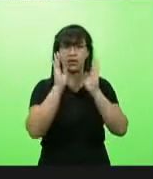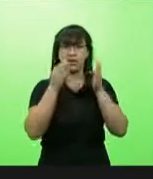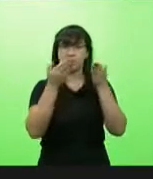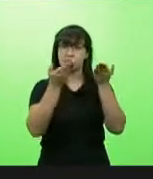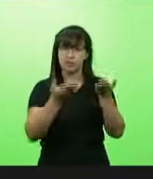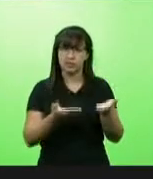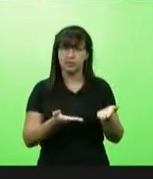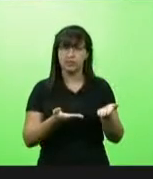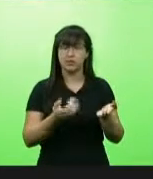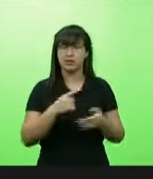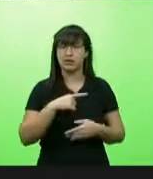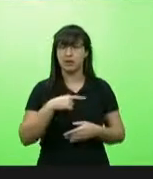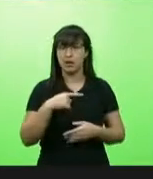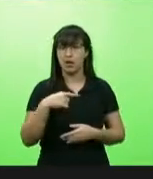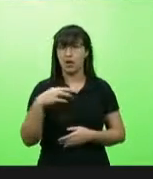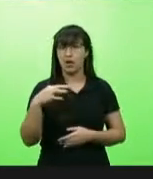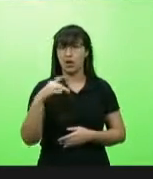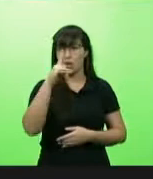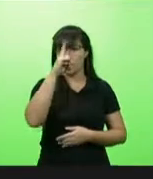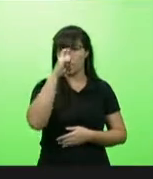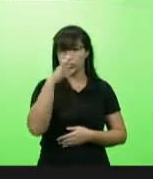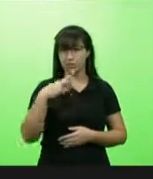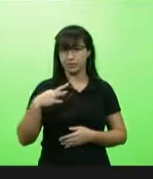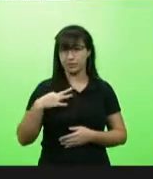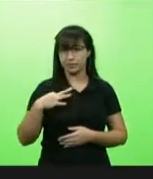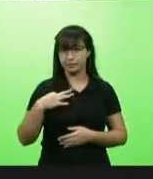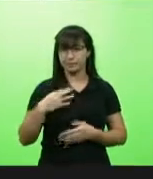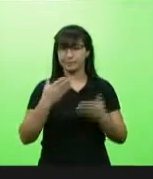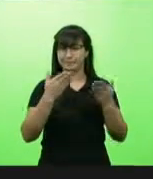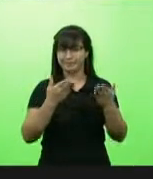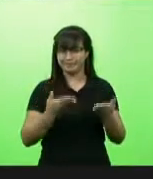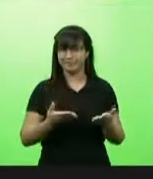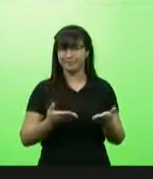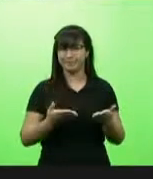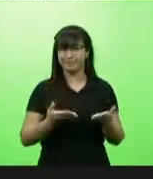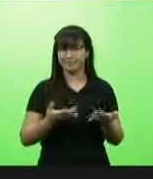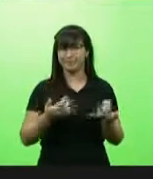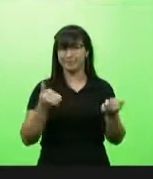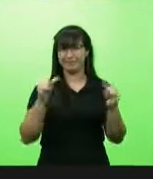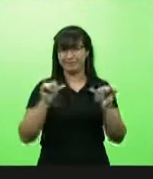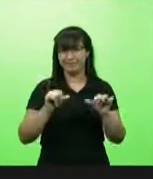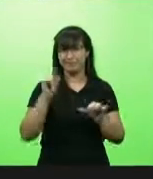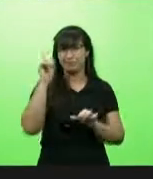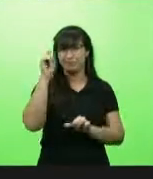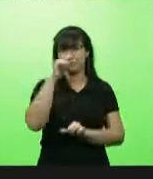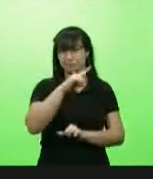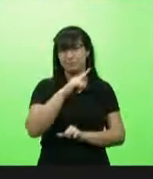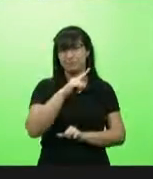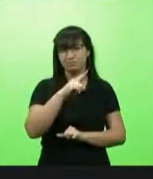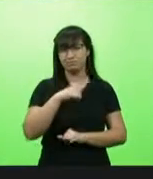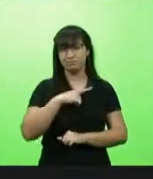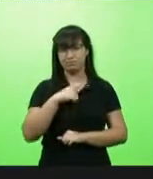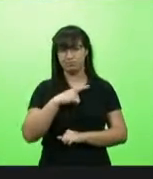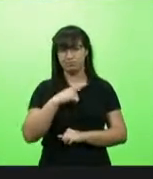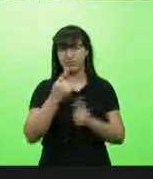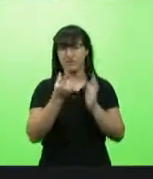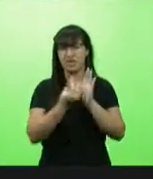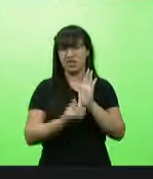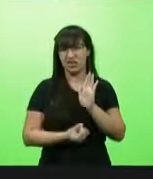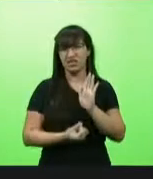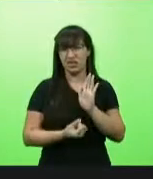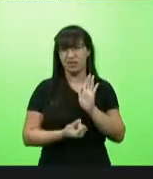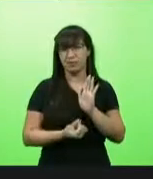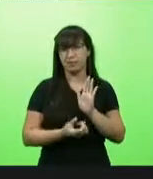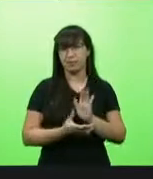temos hospitais filantrópicos nesse momento passando por dificuldade, por muita dificuldade, inclusive financeira nessa hora.